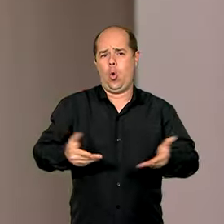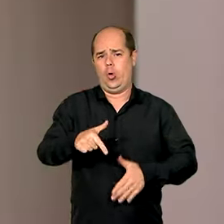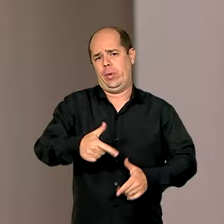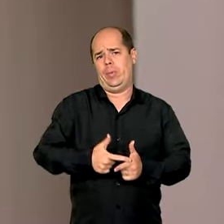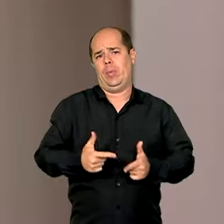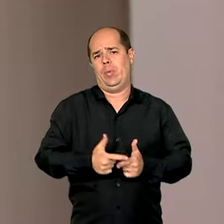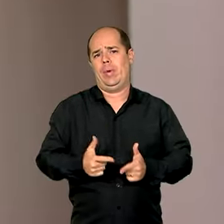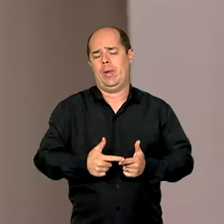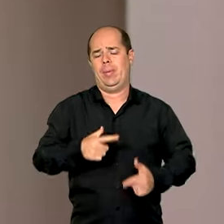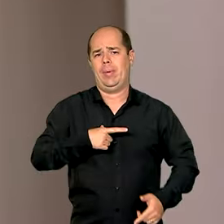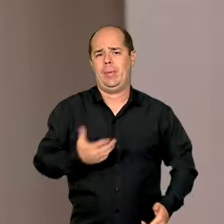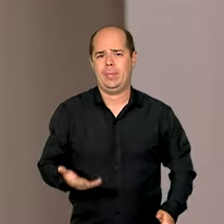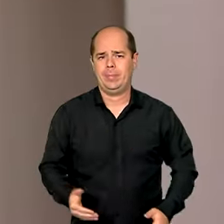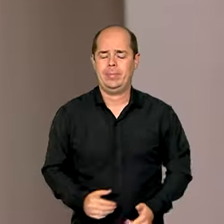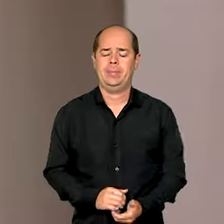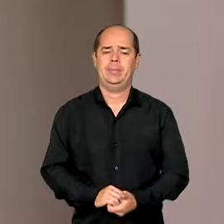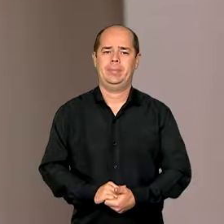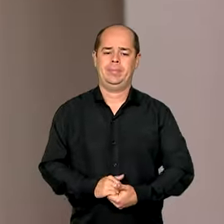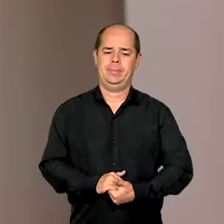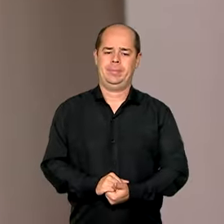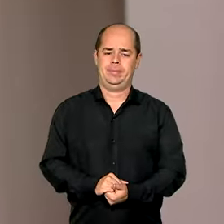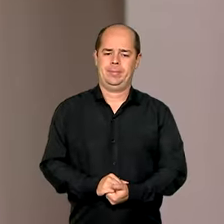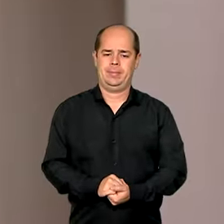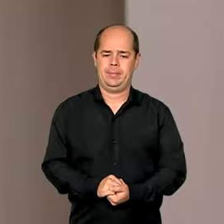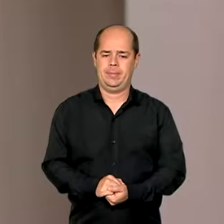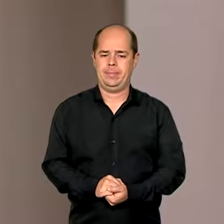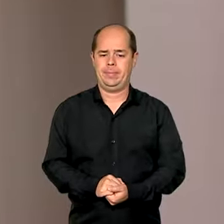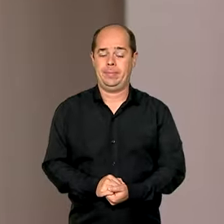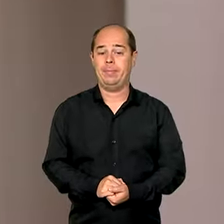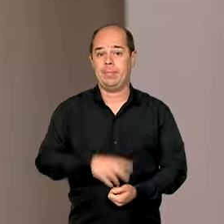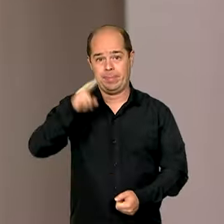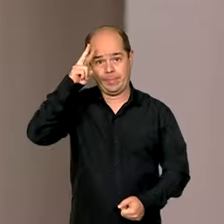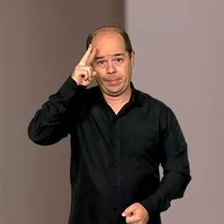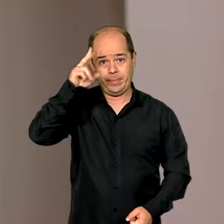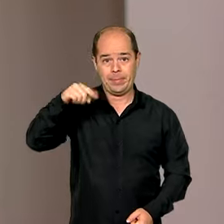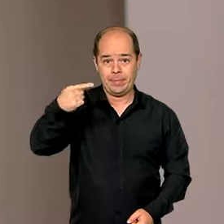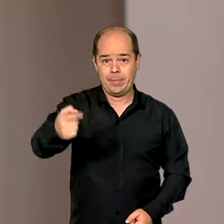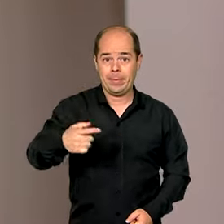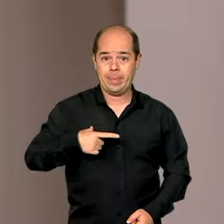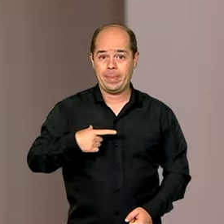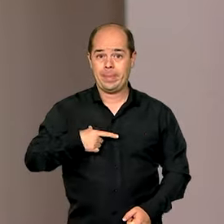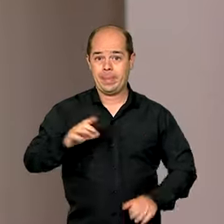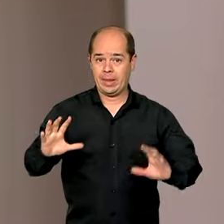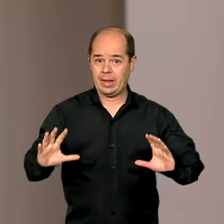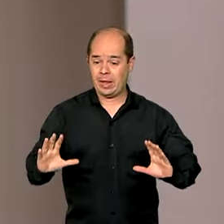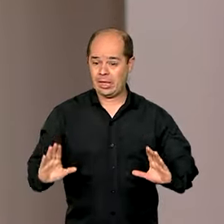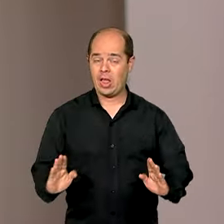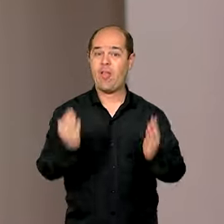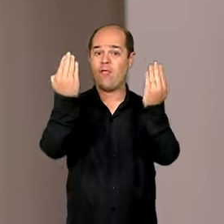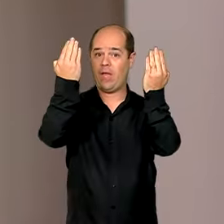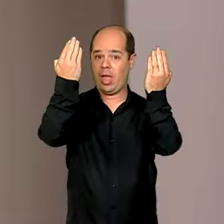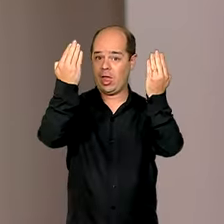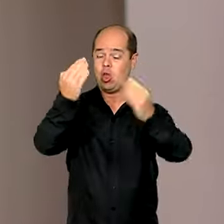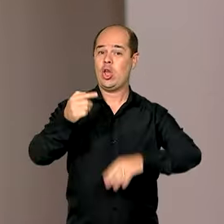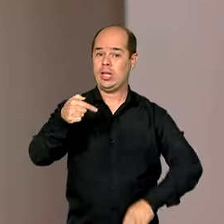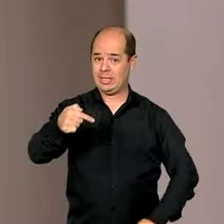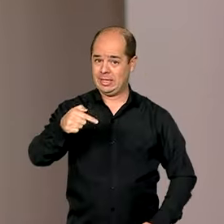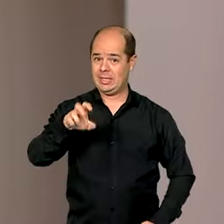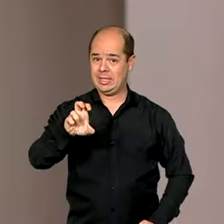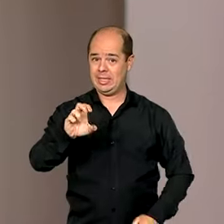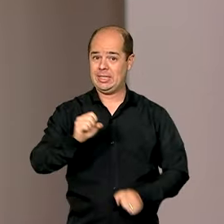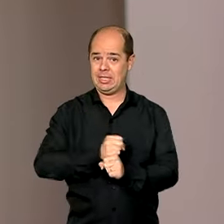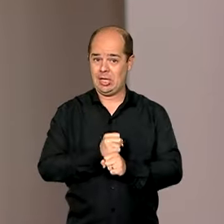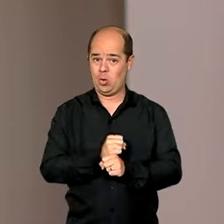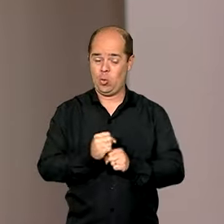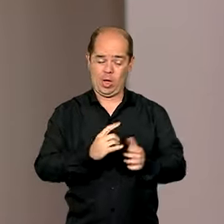E na próxima segunda-feira, será realizada a cerimônia de celebração dos 75 anos da Declaração